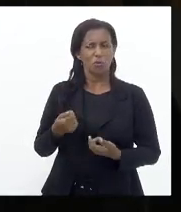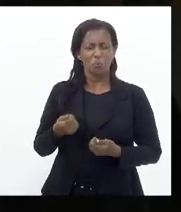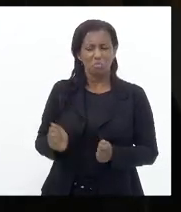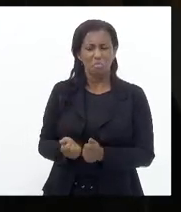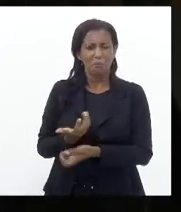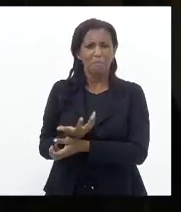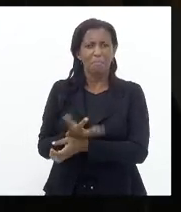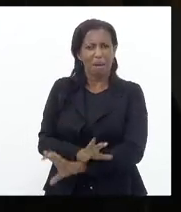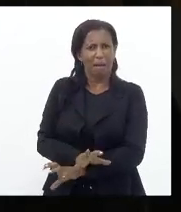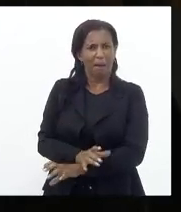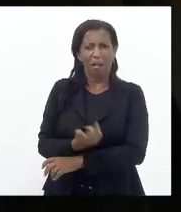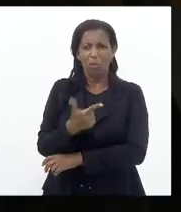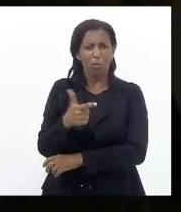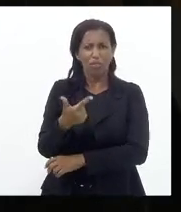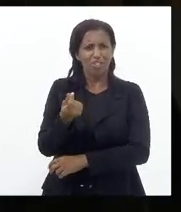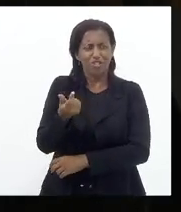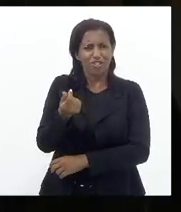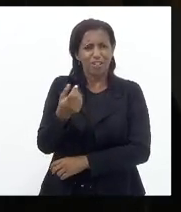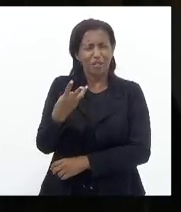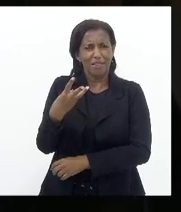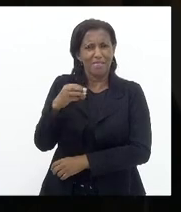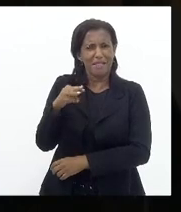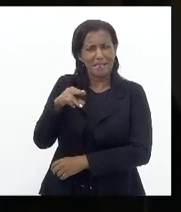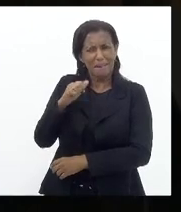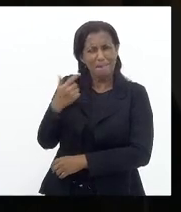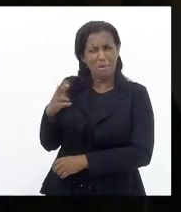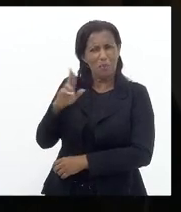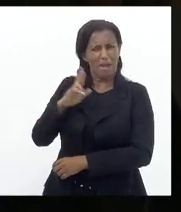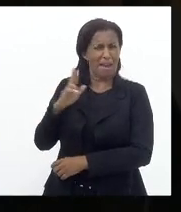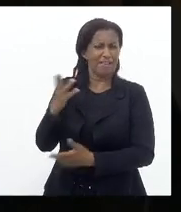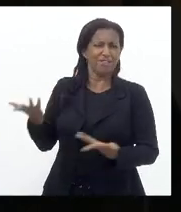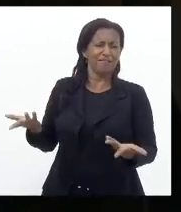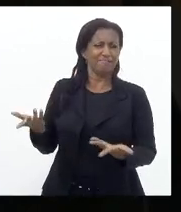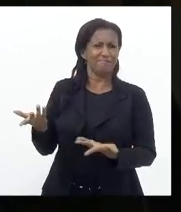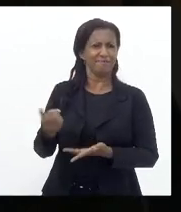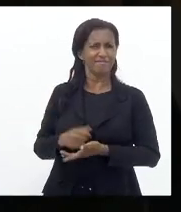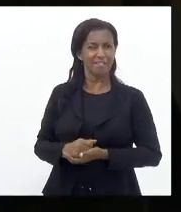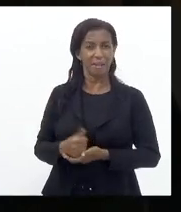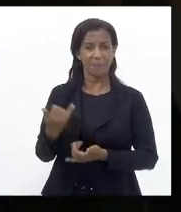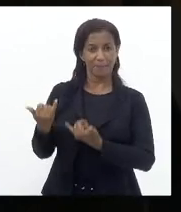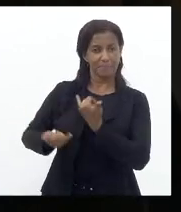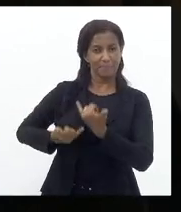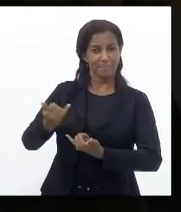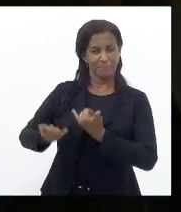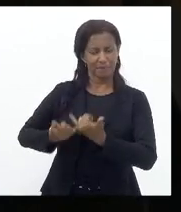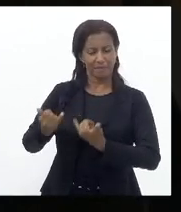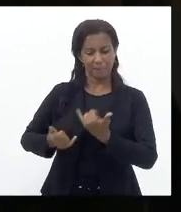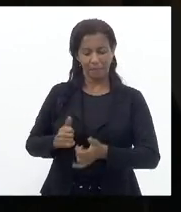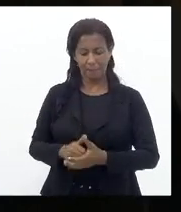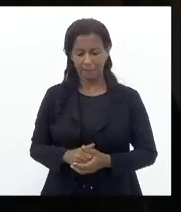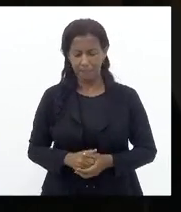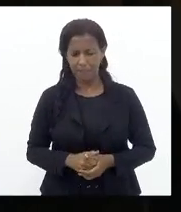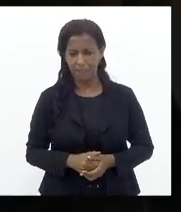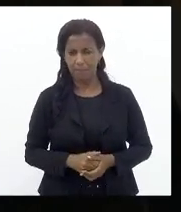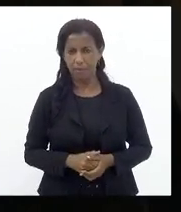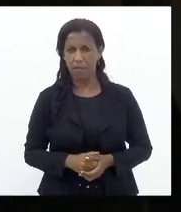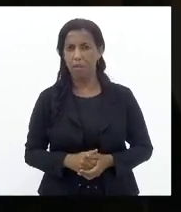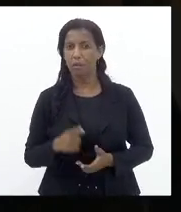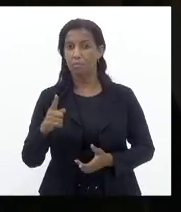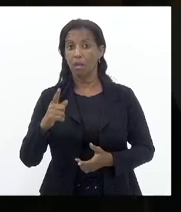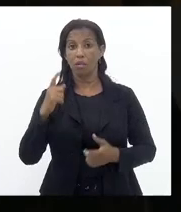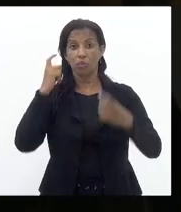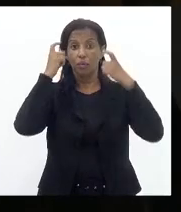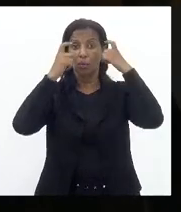pediria 30 mil reais Então Ela é muito espirituosa Brincalhona Falou assim Mas ficou muito